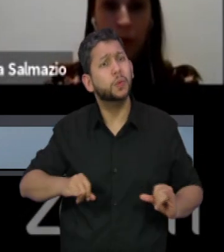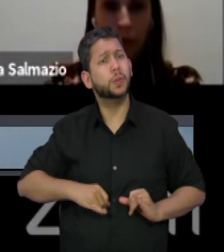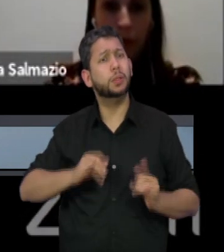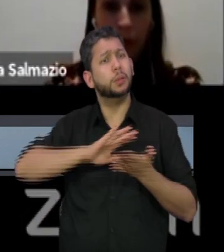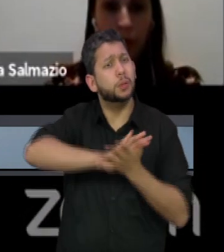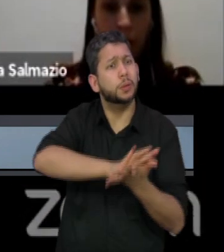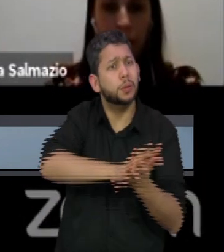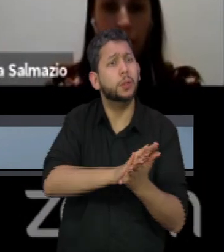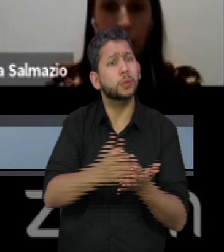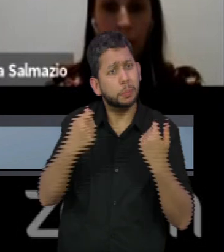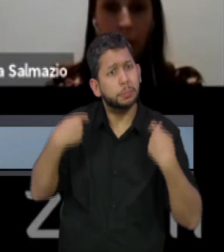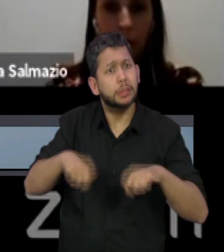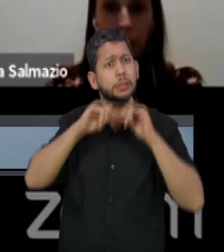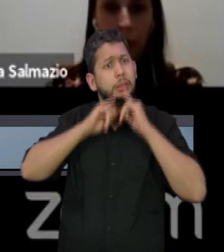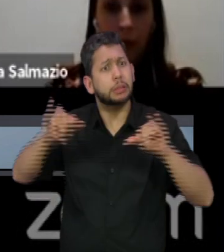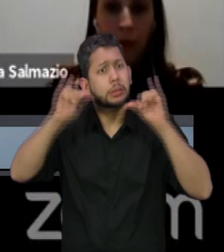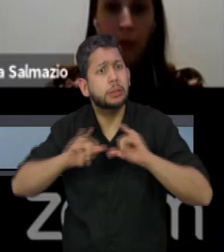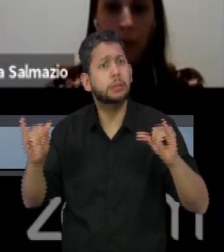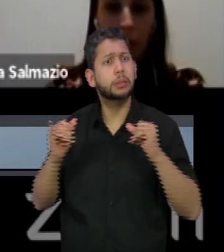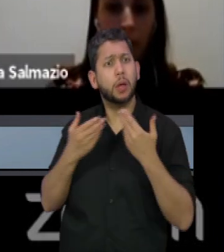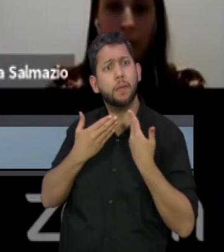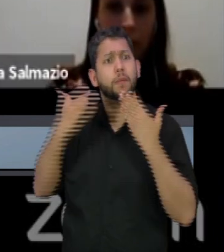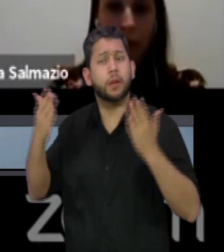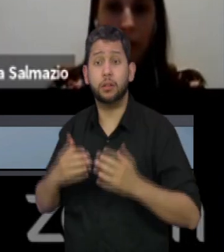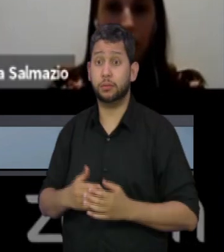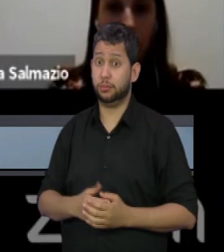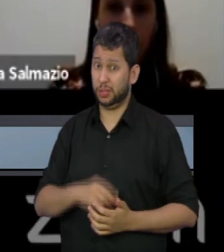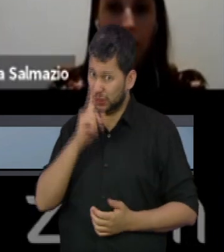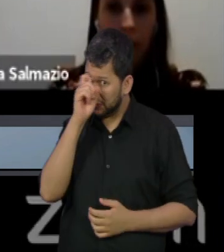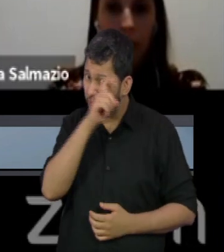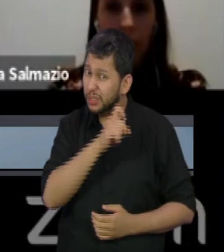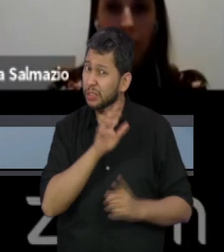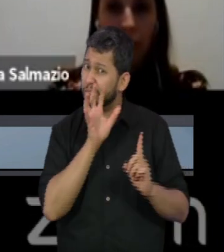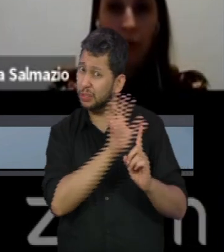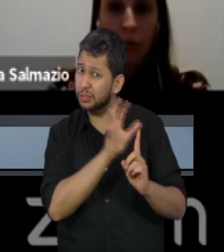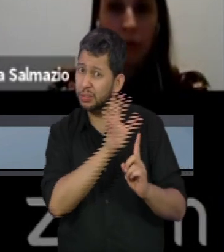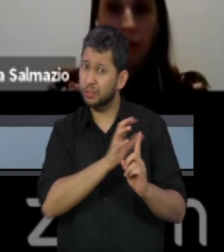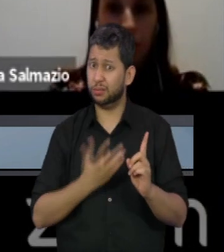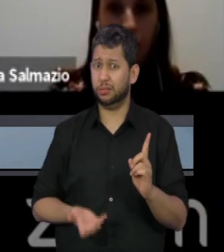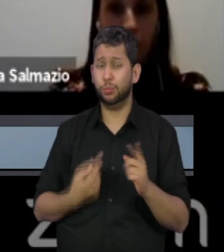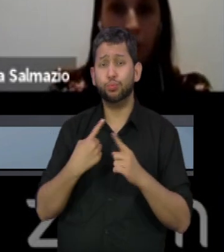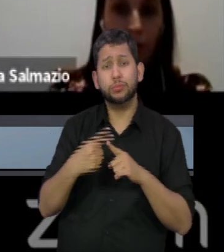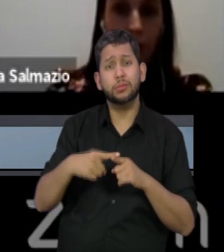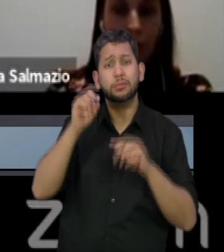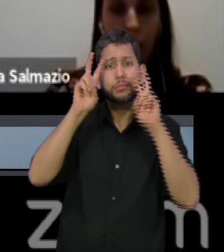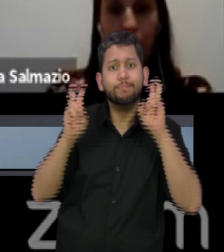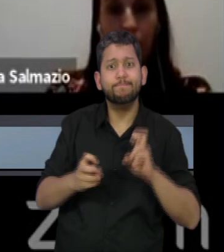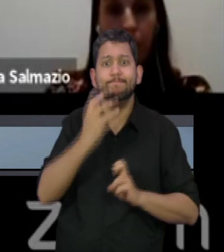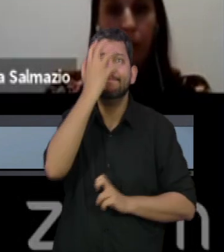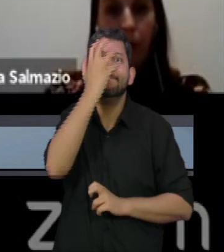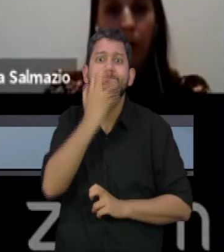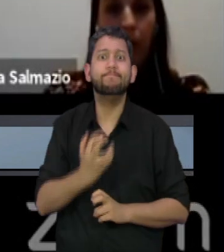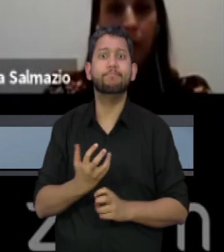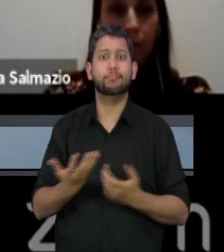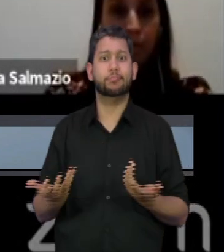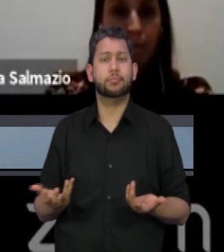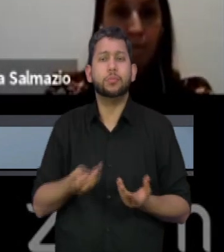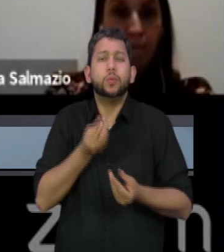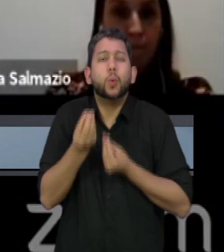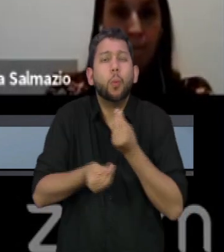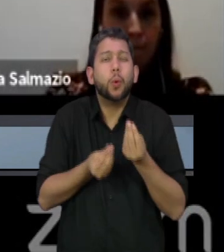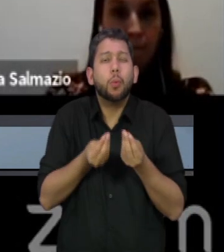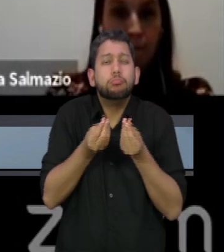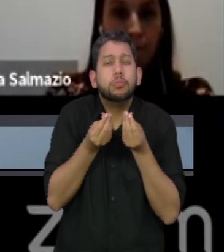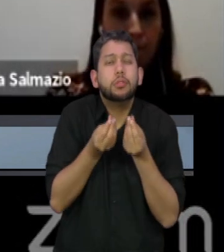desfigurada. Como que a gente vai tratar esse assunto de uma maneira que seja